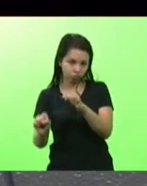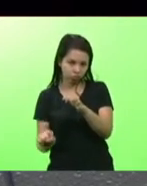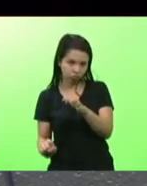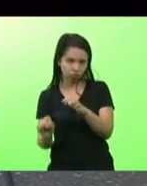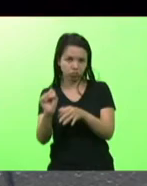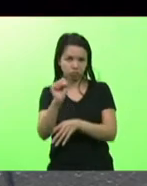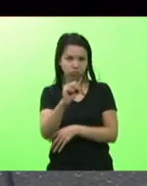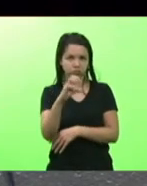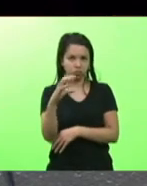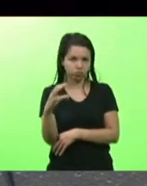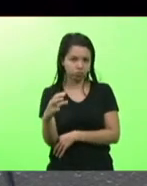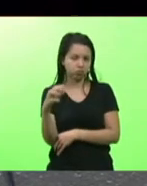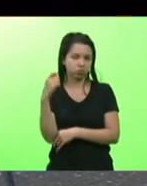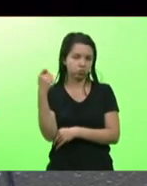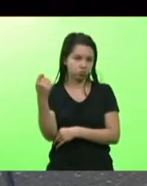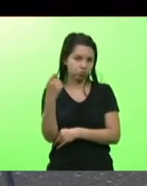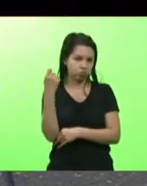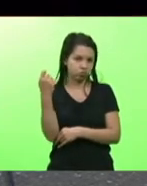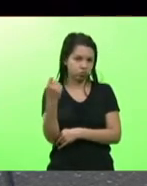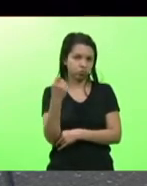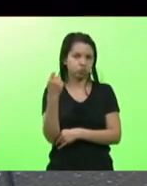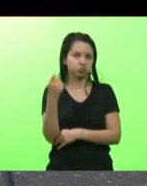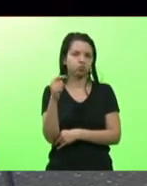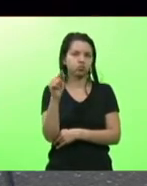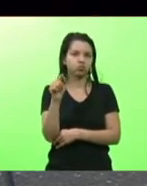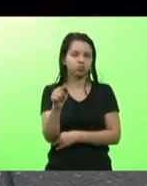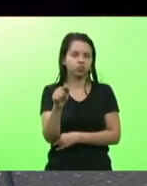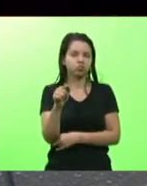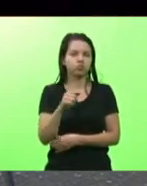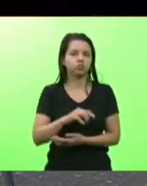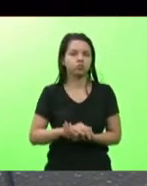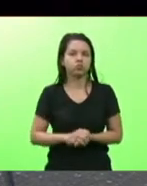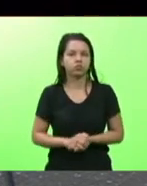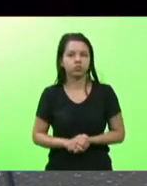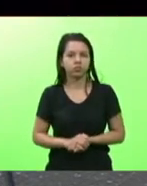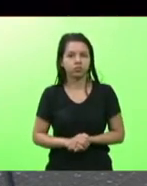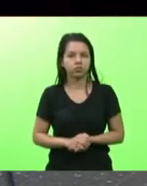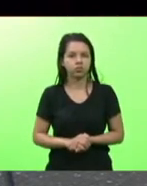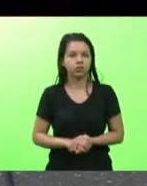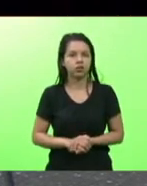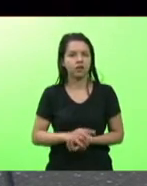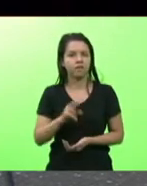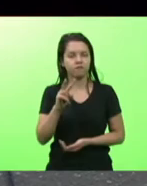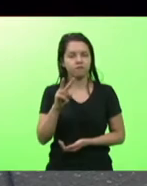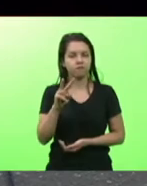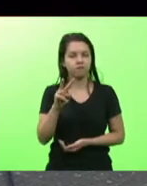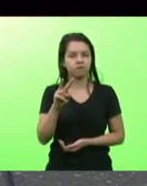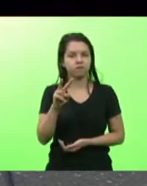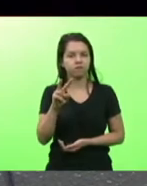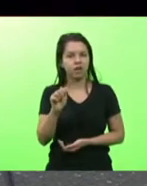o Rio Grande do Sul lá em São Vacaria enfim